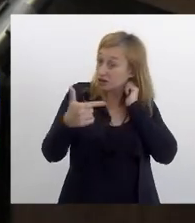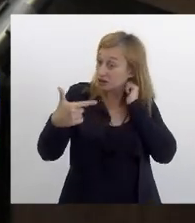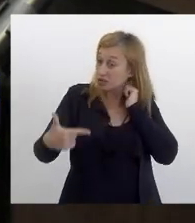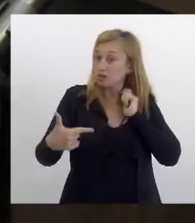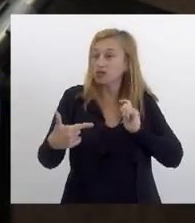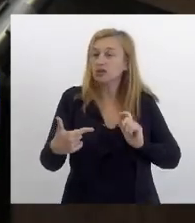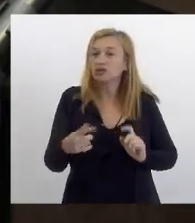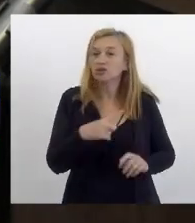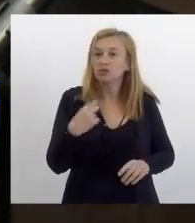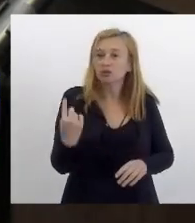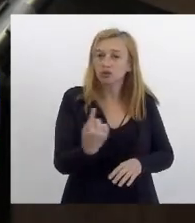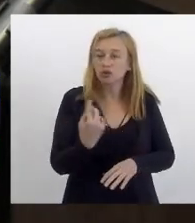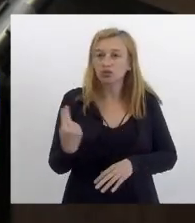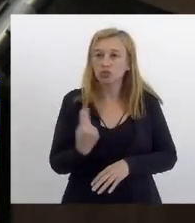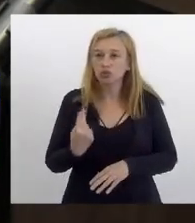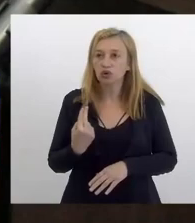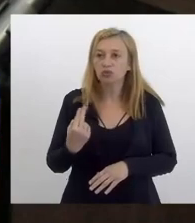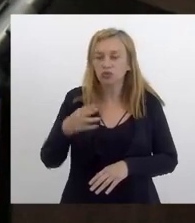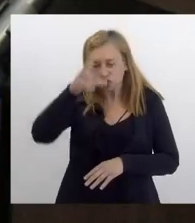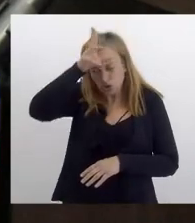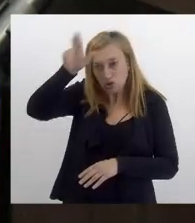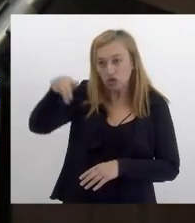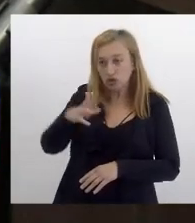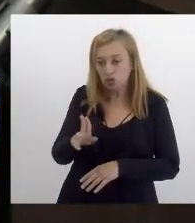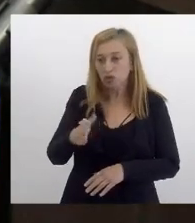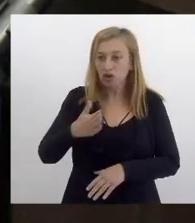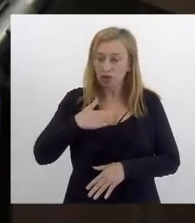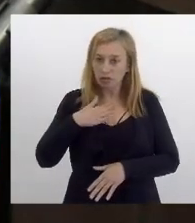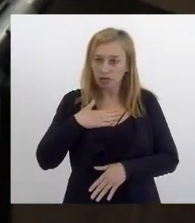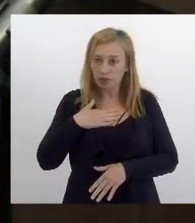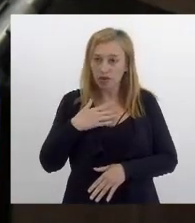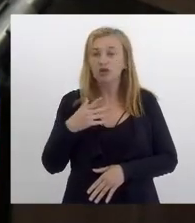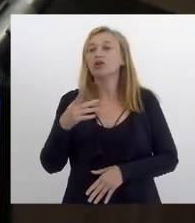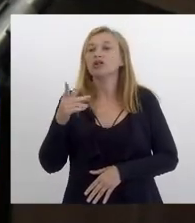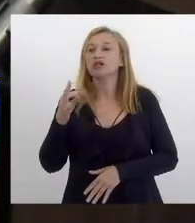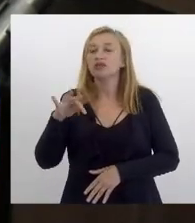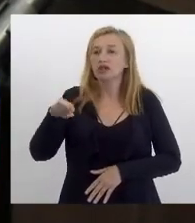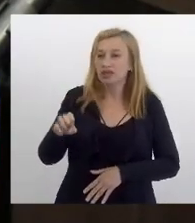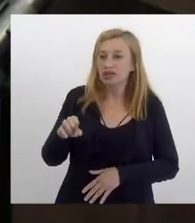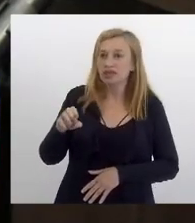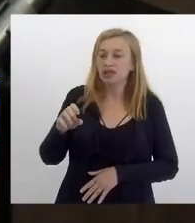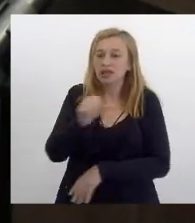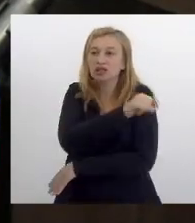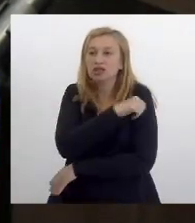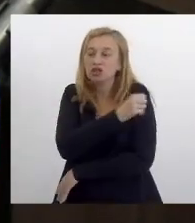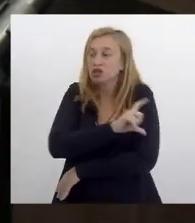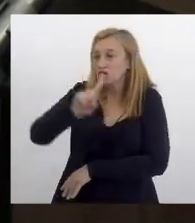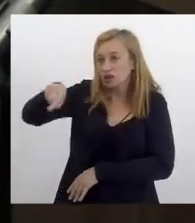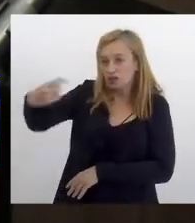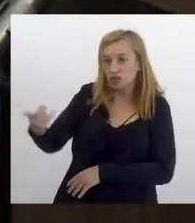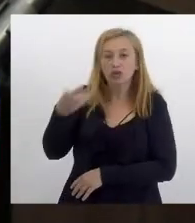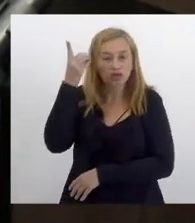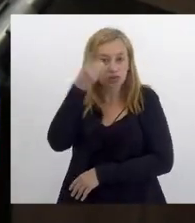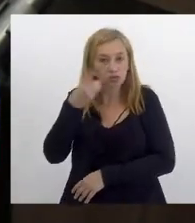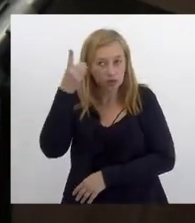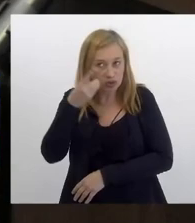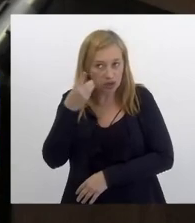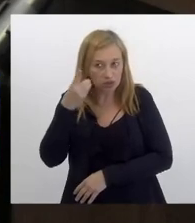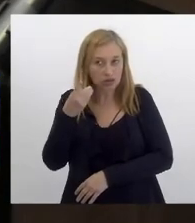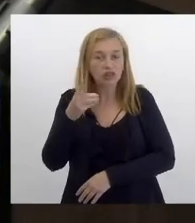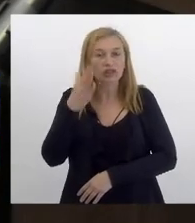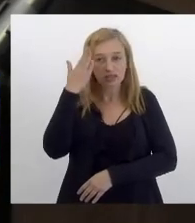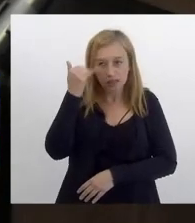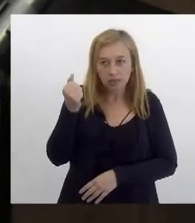com o nosso nome meu e de Tia Ju na frente, Franciane e Rejane e das demais deputadas, porque nós